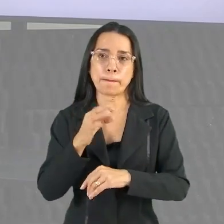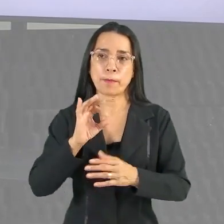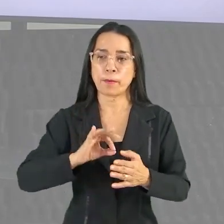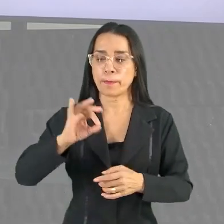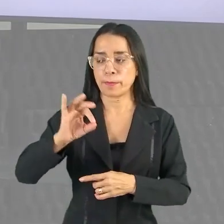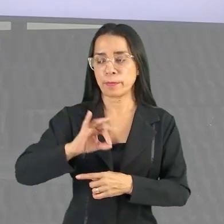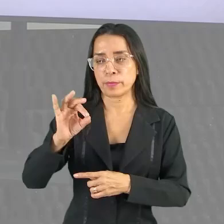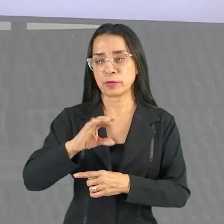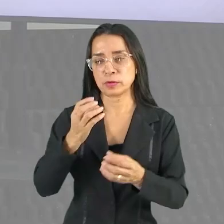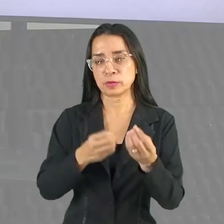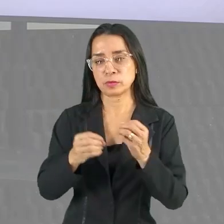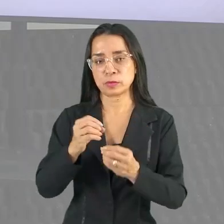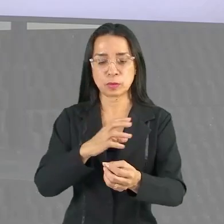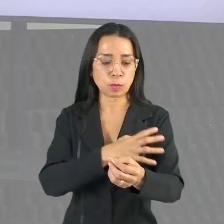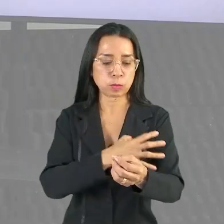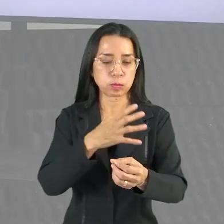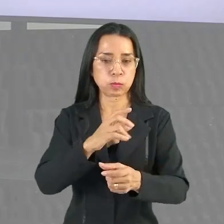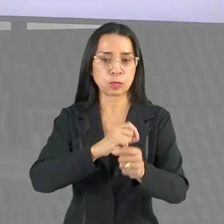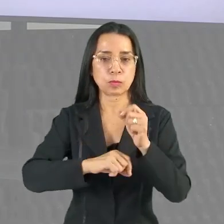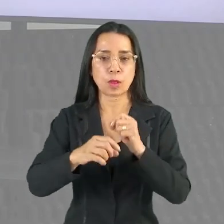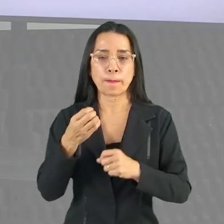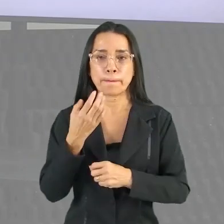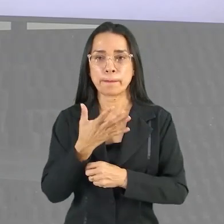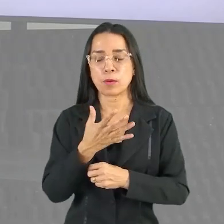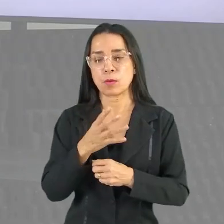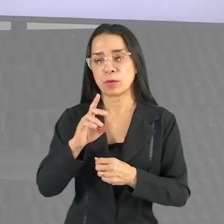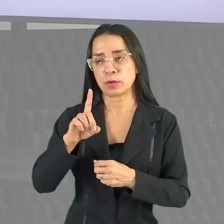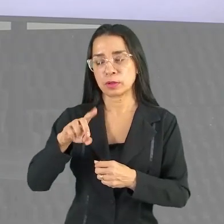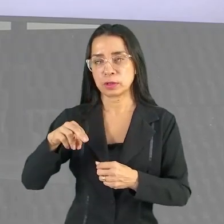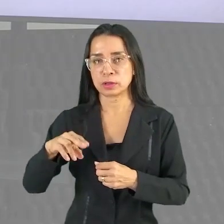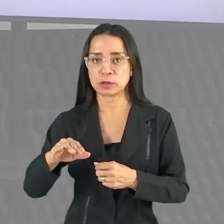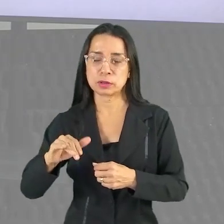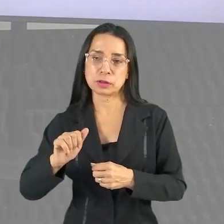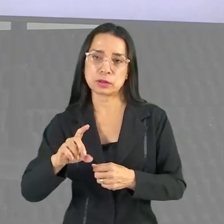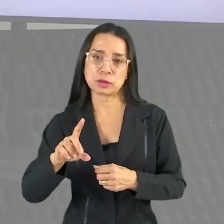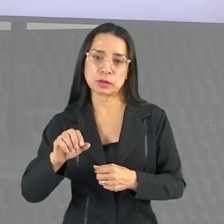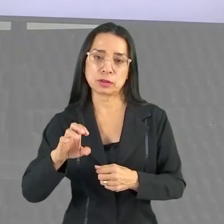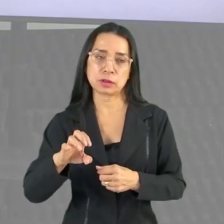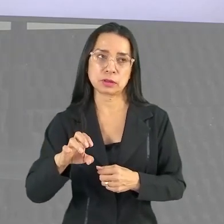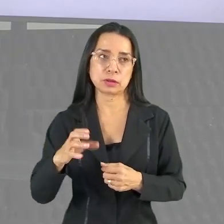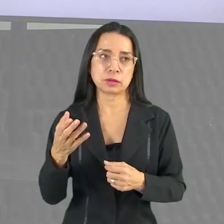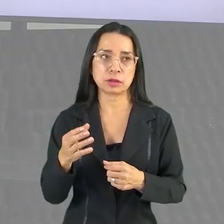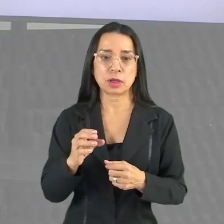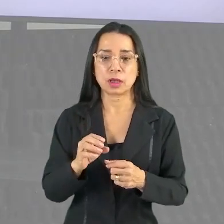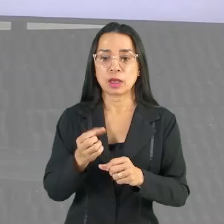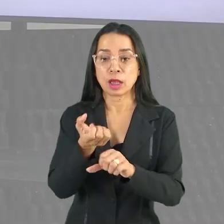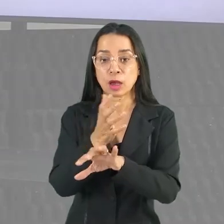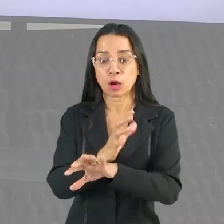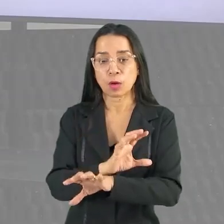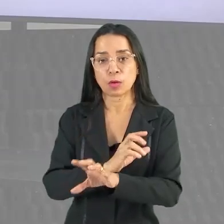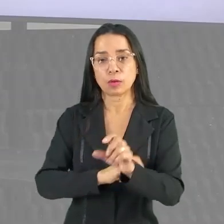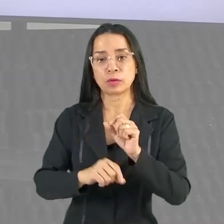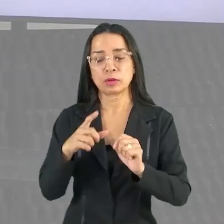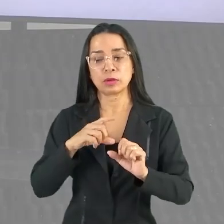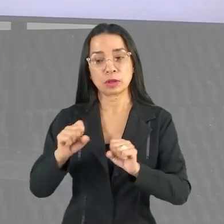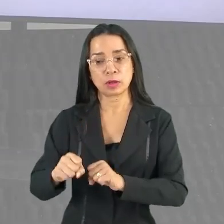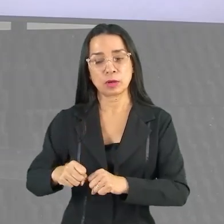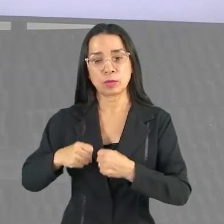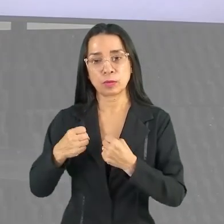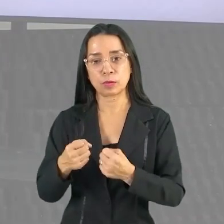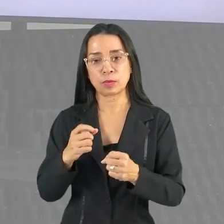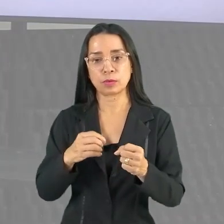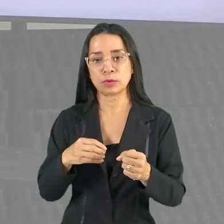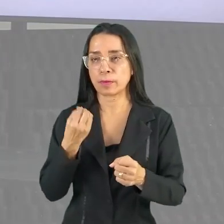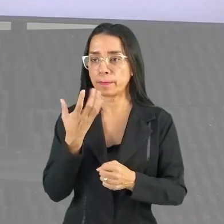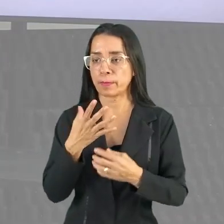hidratação, uma boa densidade de ósseo. Aí, vai ter força que ele vai utilizar nas atividades do seu cotidiano. Ele vai ter uma boa